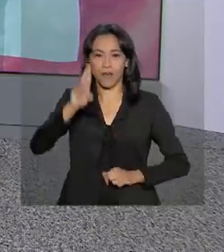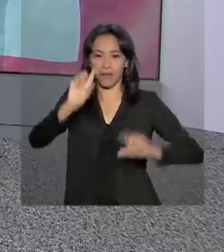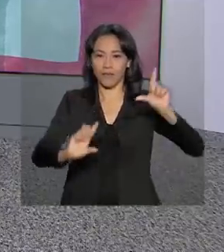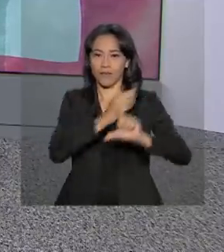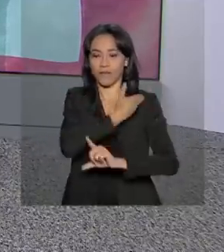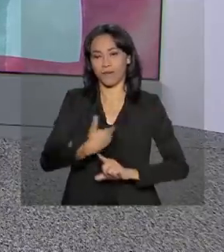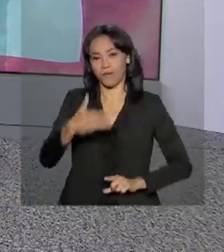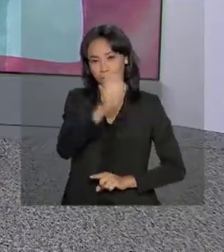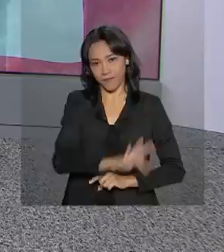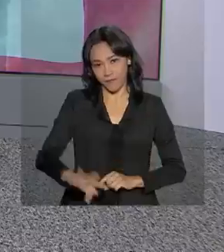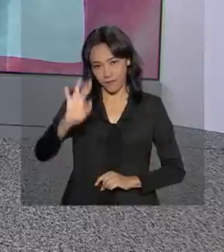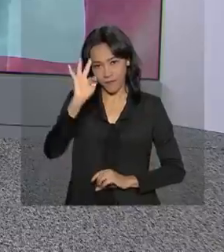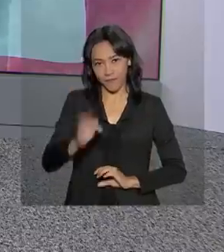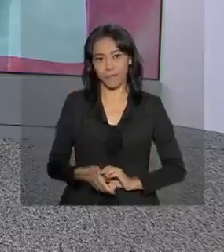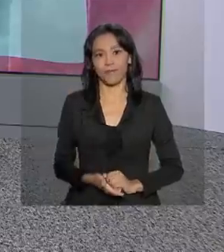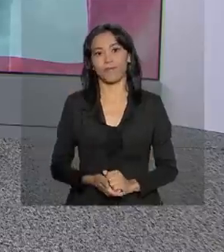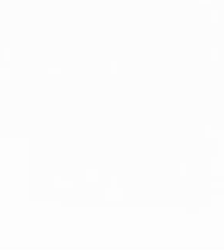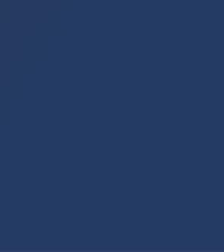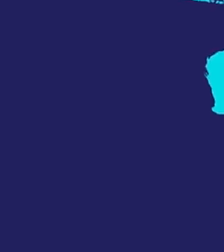a TV do Governo Federal.